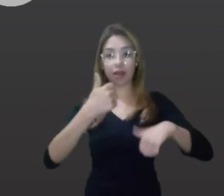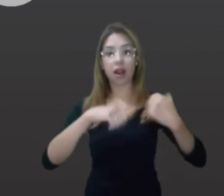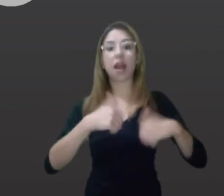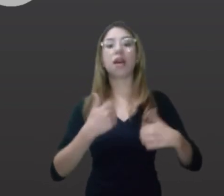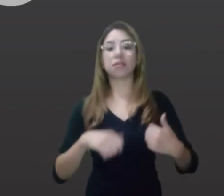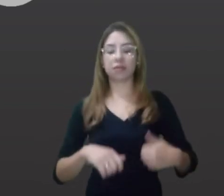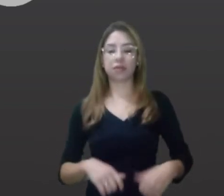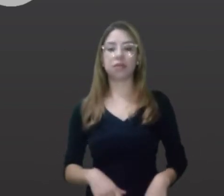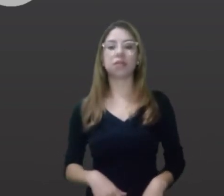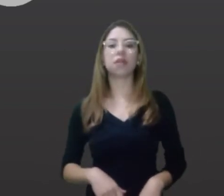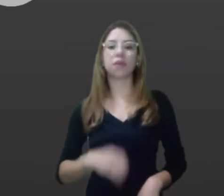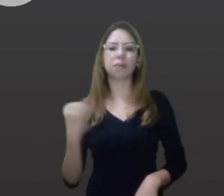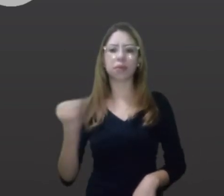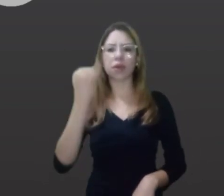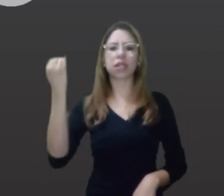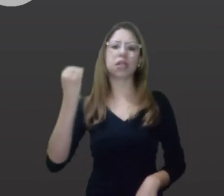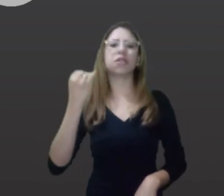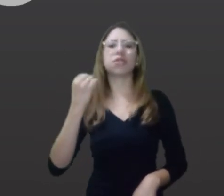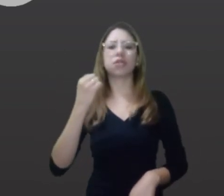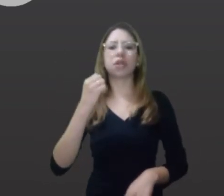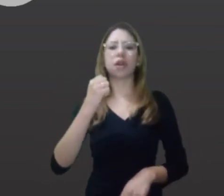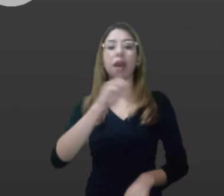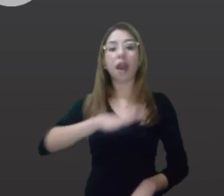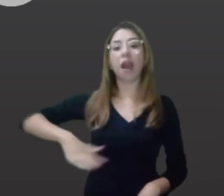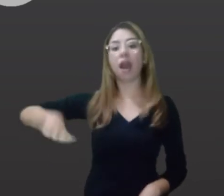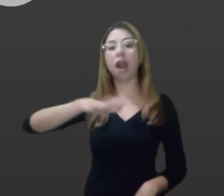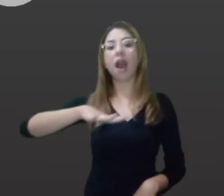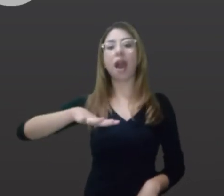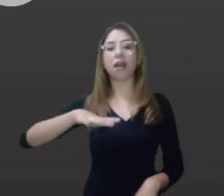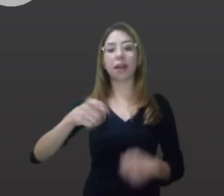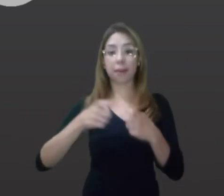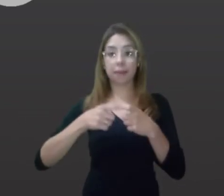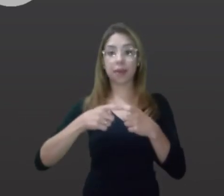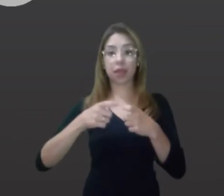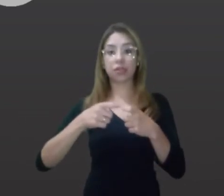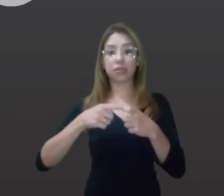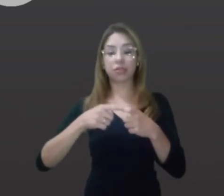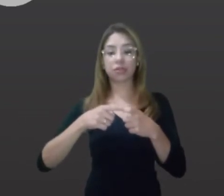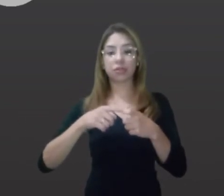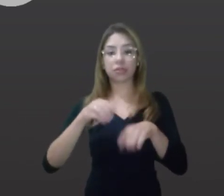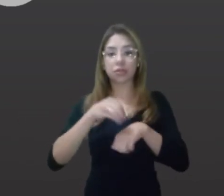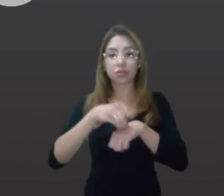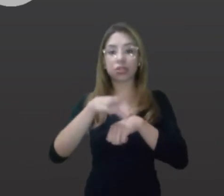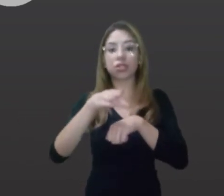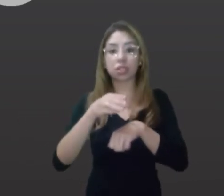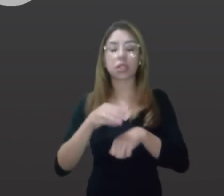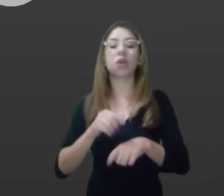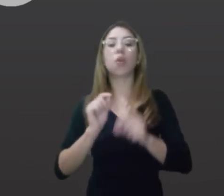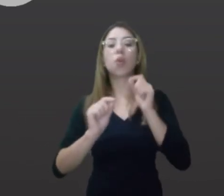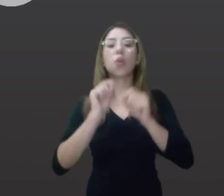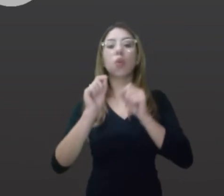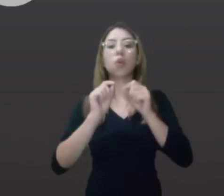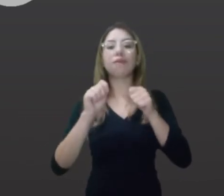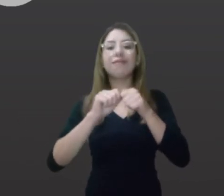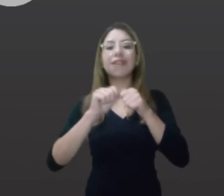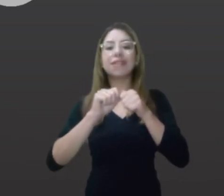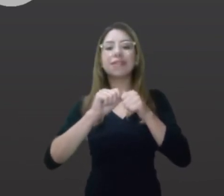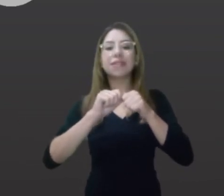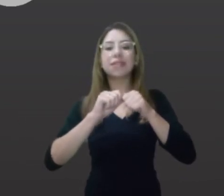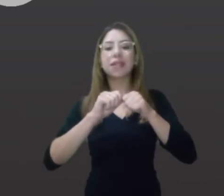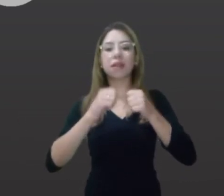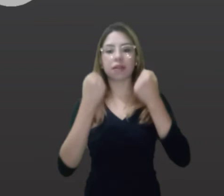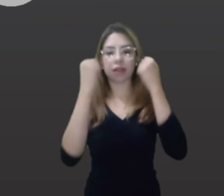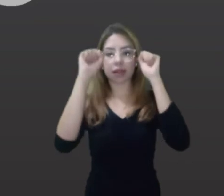pelo autoexame. As sociedades médicas recomendam exames anuais de mamografia a partir dos